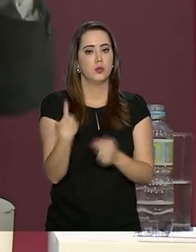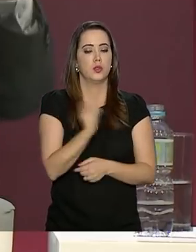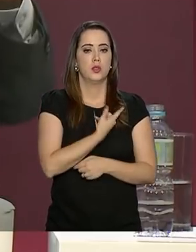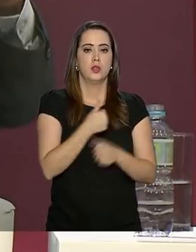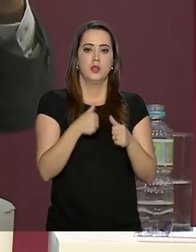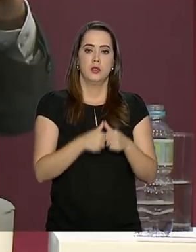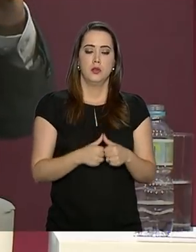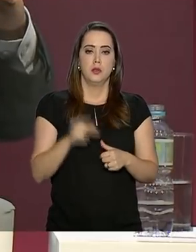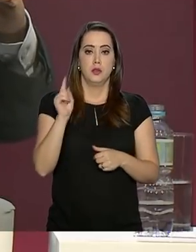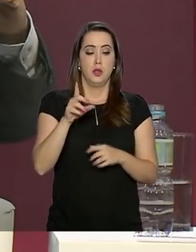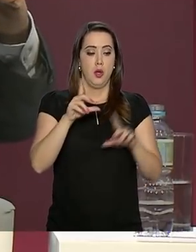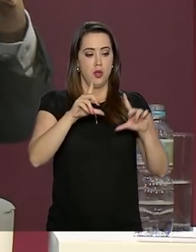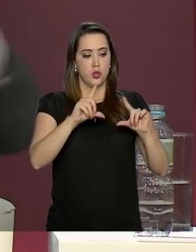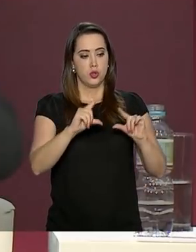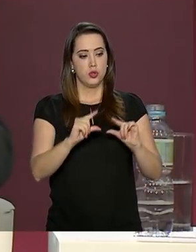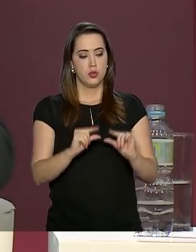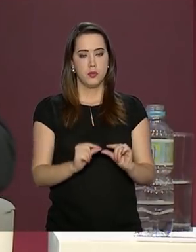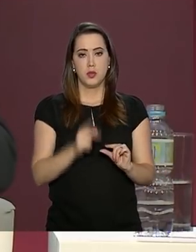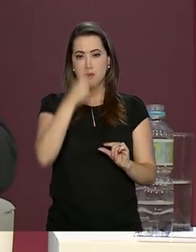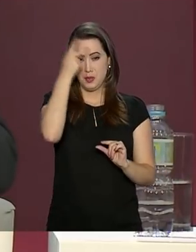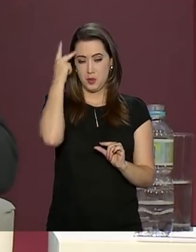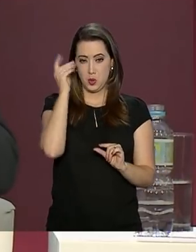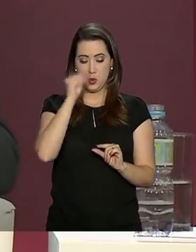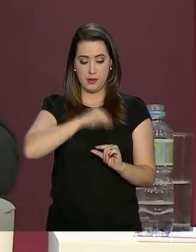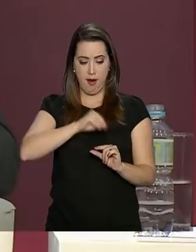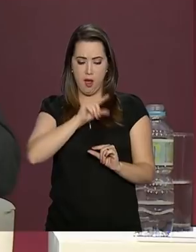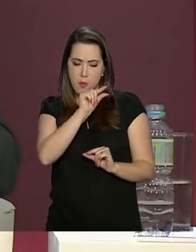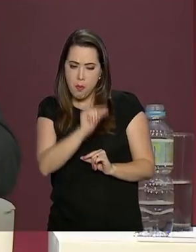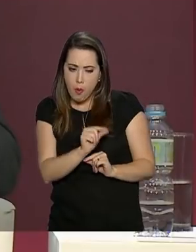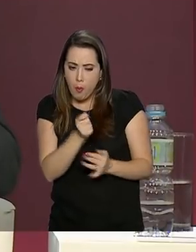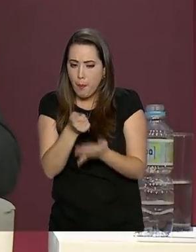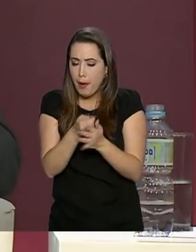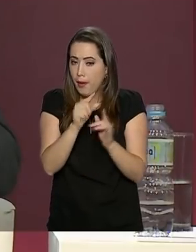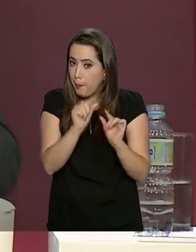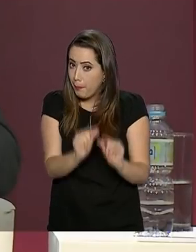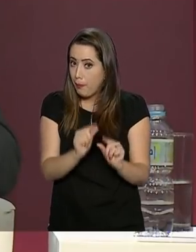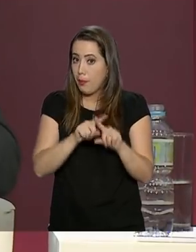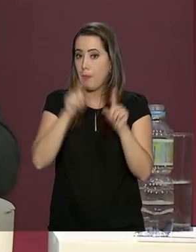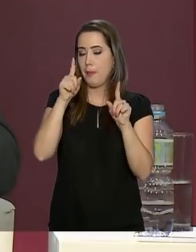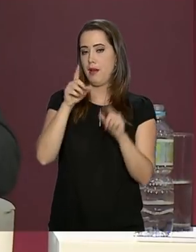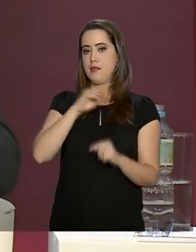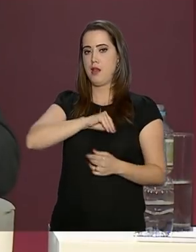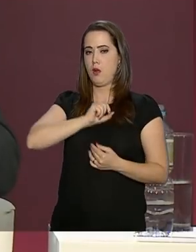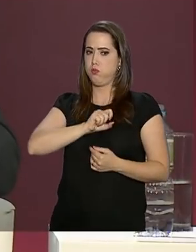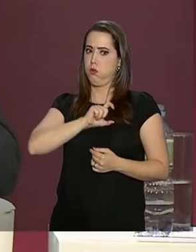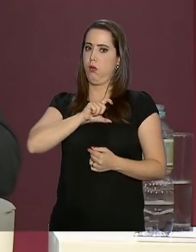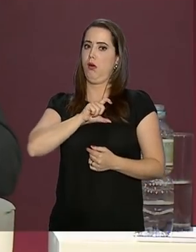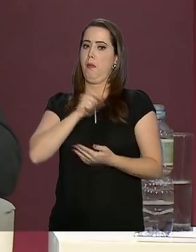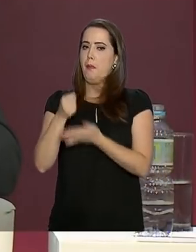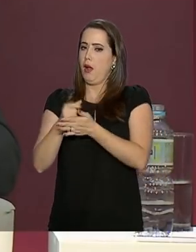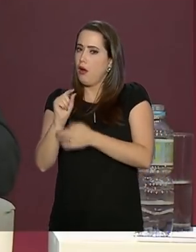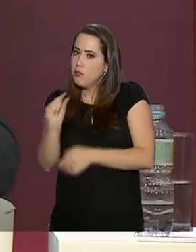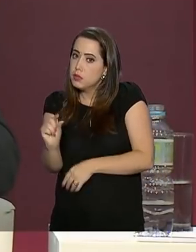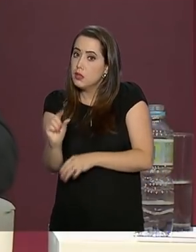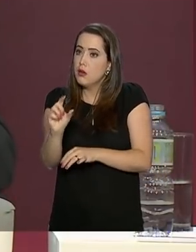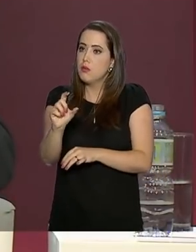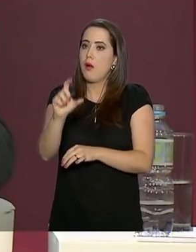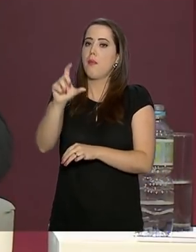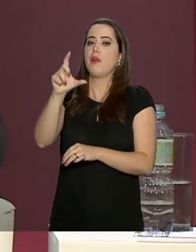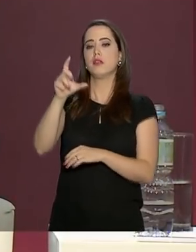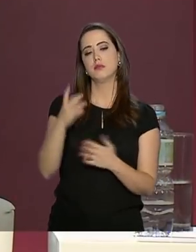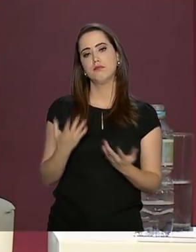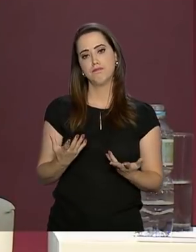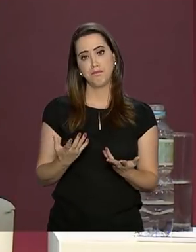baixando a contribuição dos mais pobres e subindo um pouquinho a contribuição de quem tem mais condições de pagar, progressivamente,